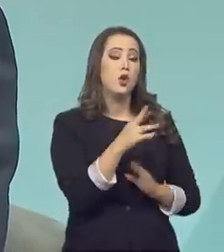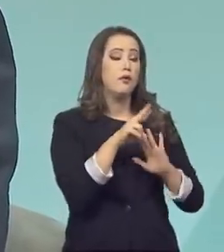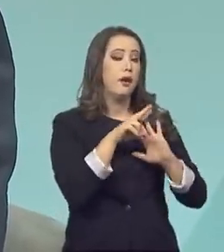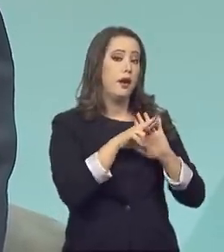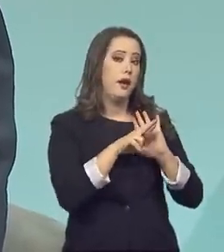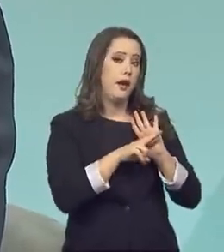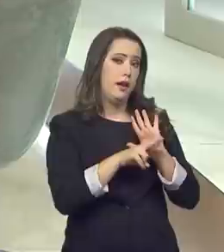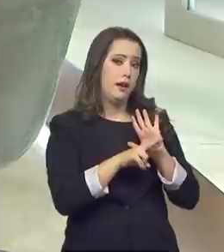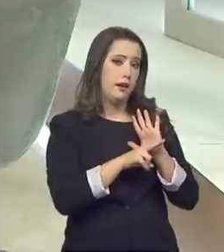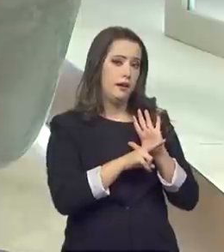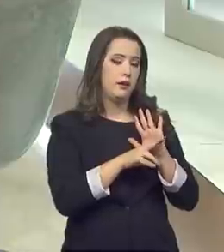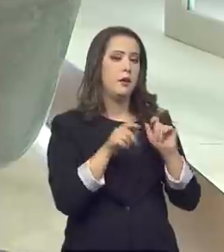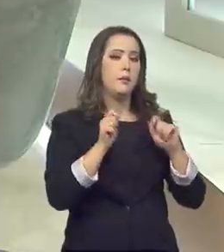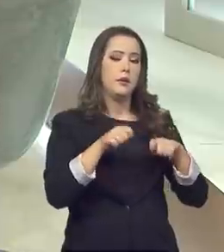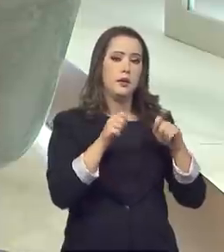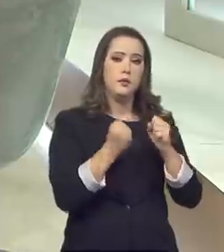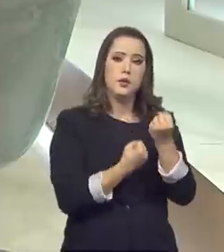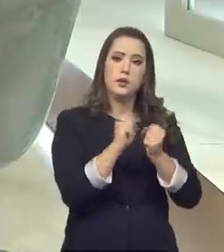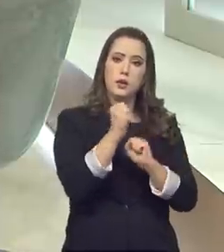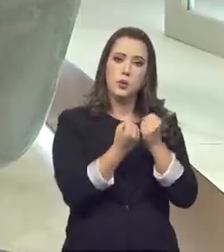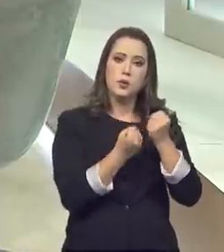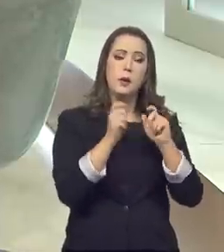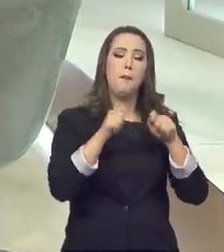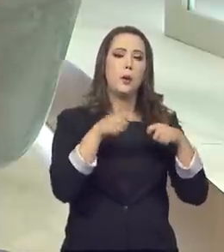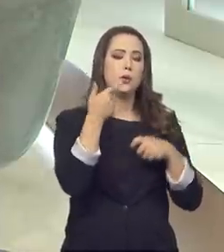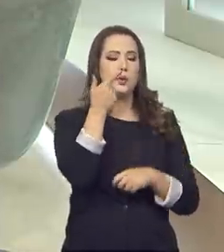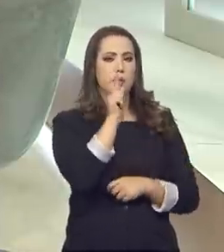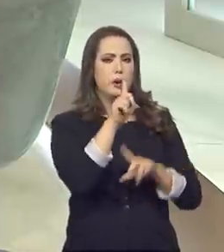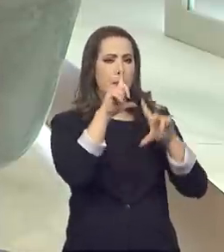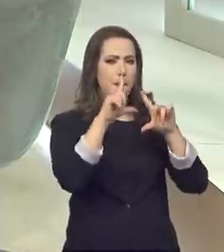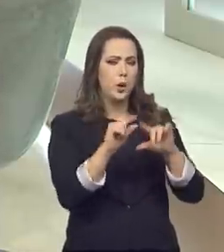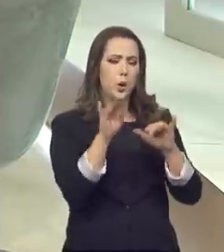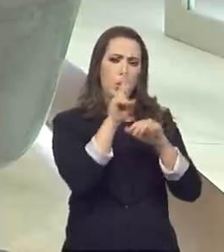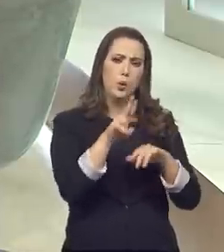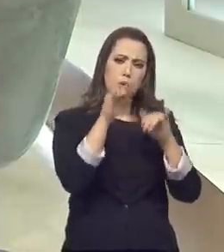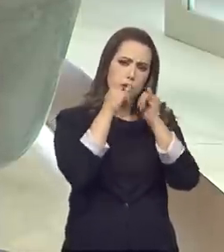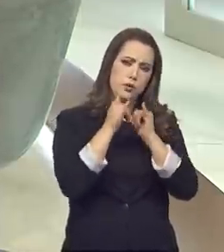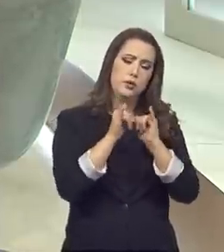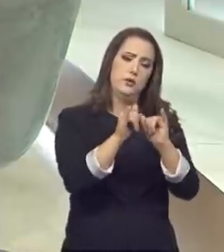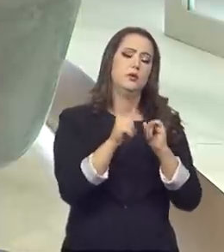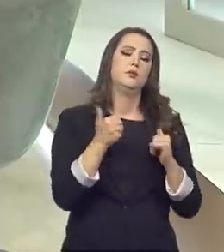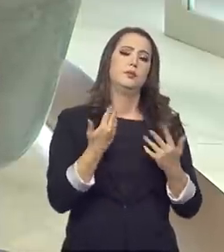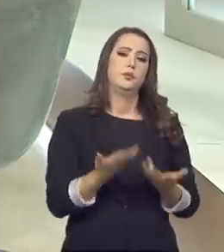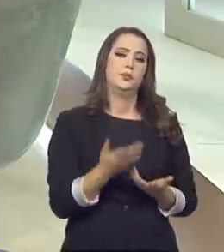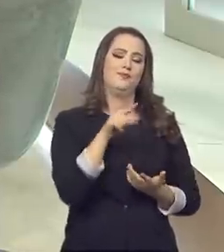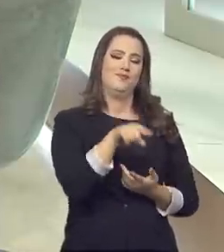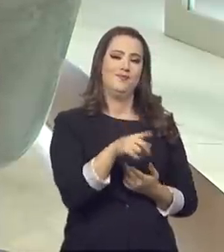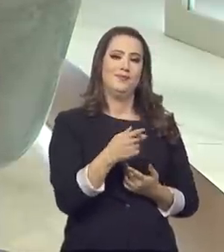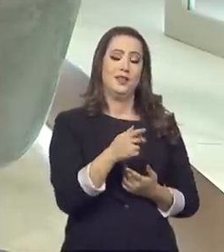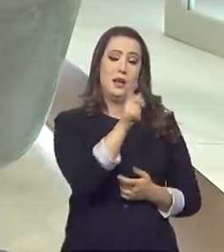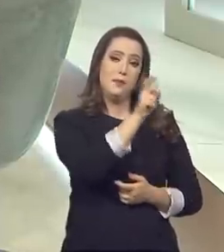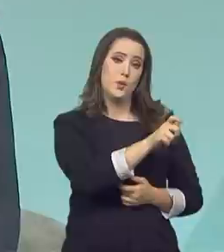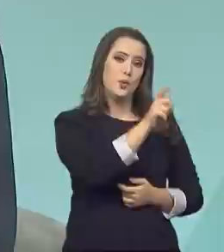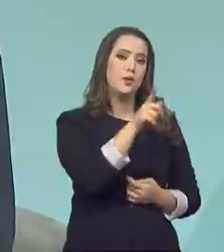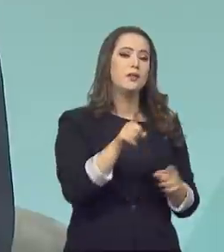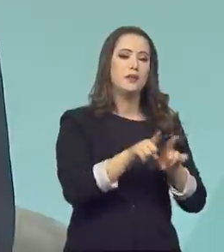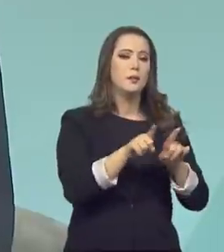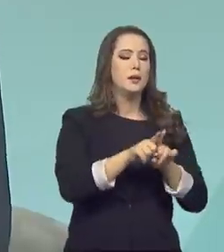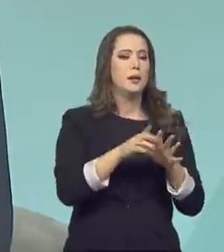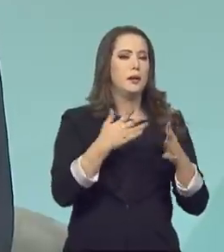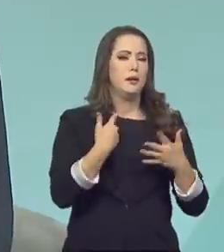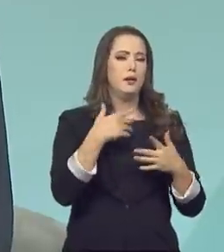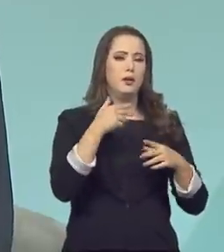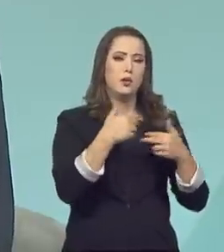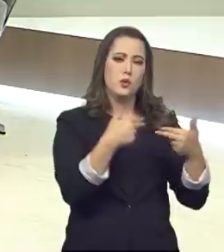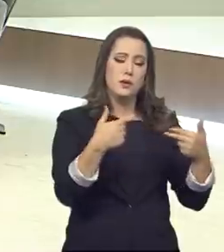régua para que a indústria alcance, tenha um menor consumo de energia e, por lado, o consumidor também ter um produto mais